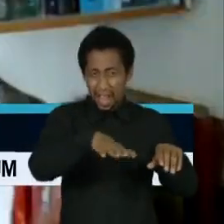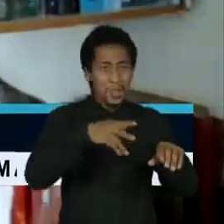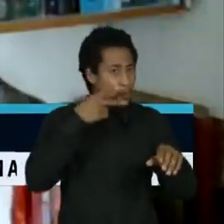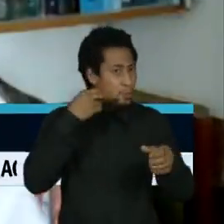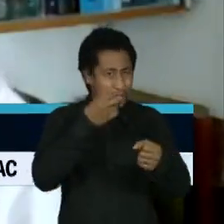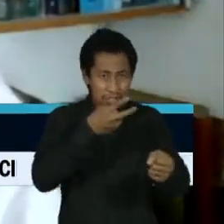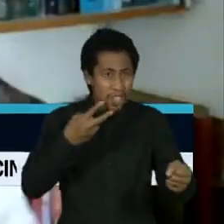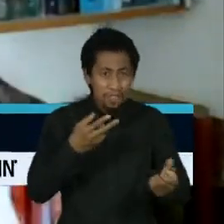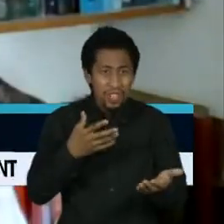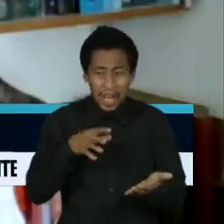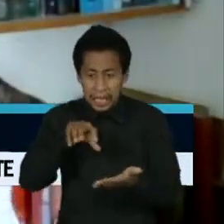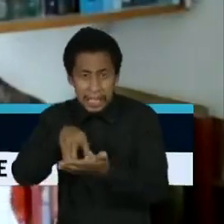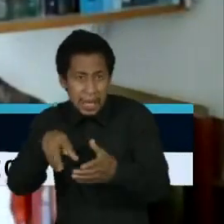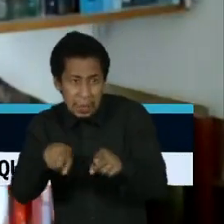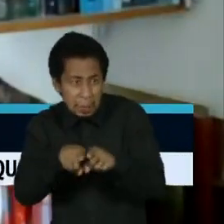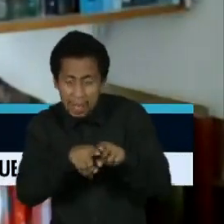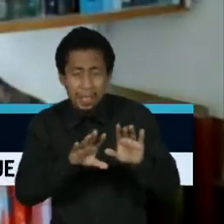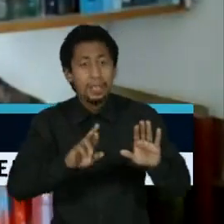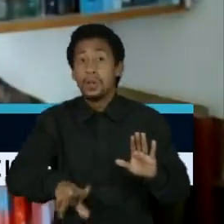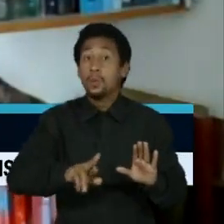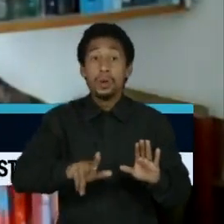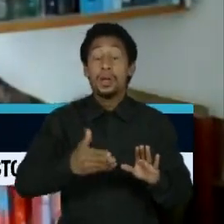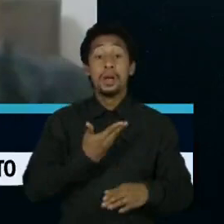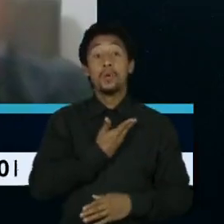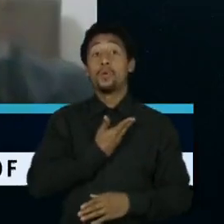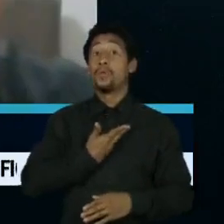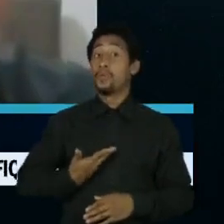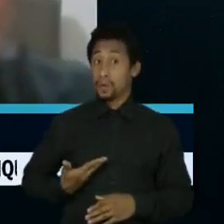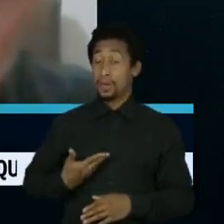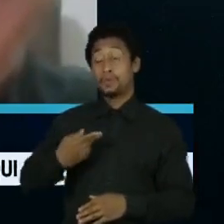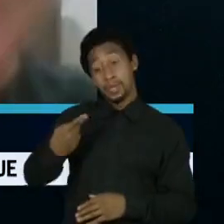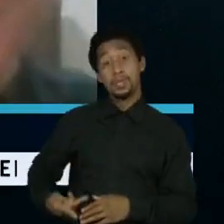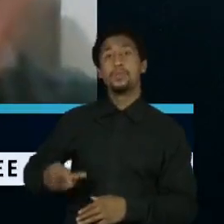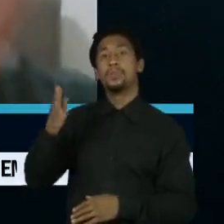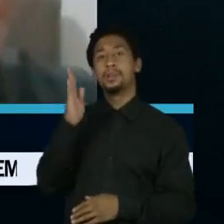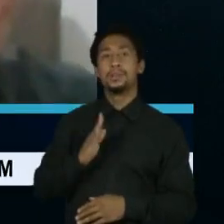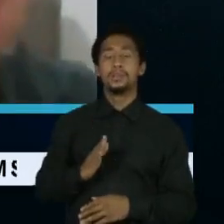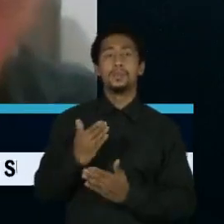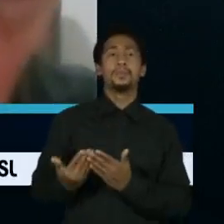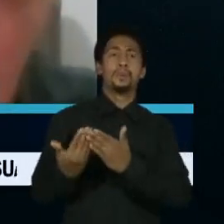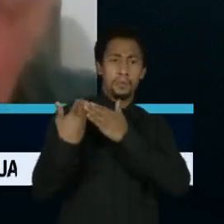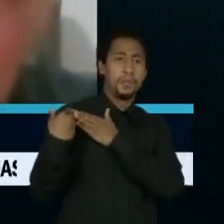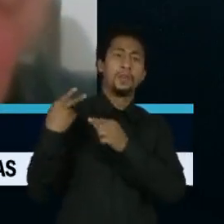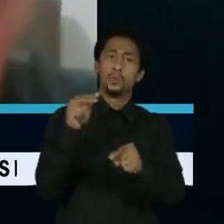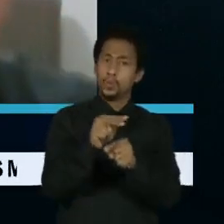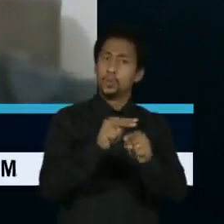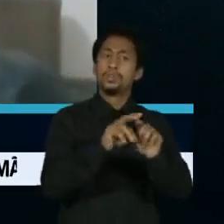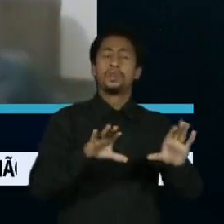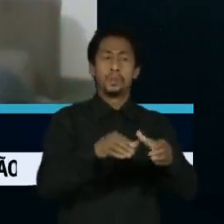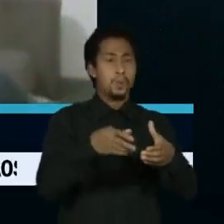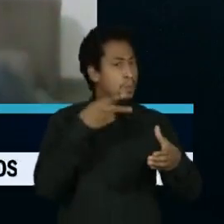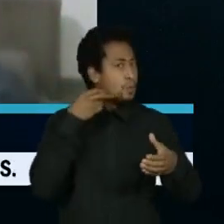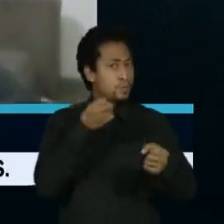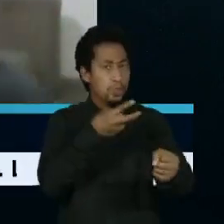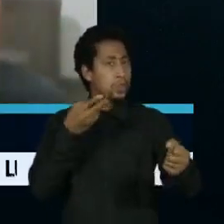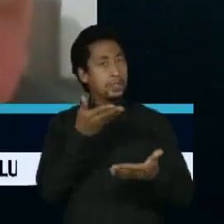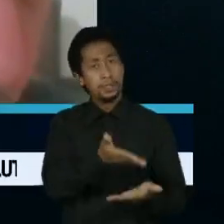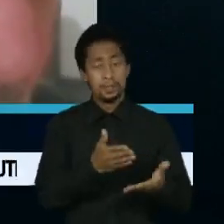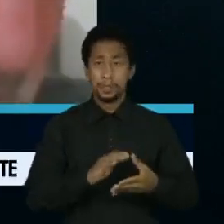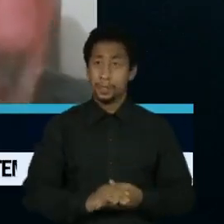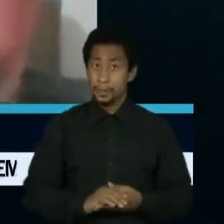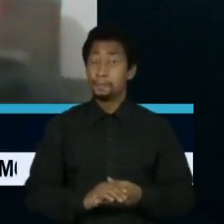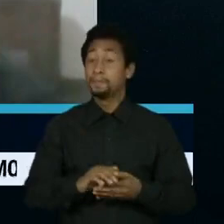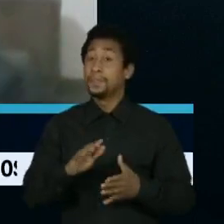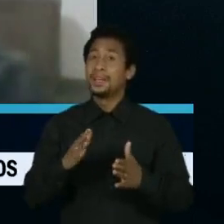governo de centro. É uma obrigação do Estado brasileiro. Cada grupo desse que desaparece, empobrece